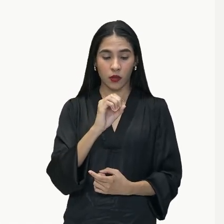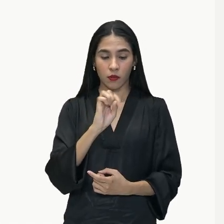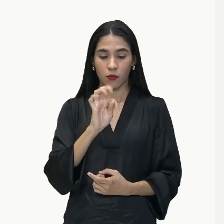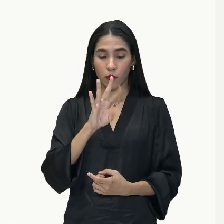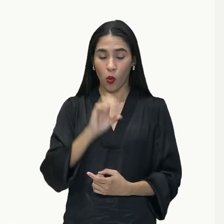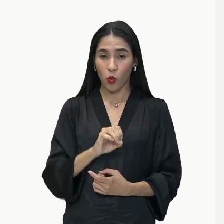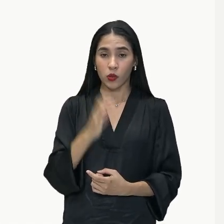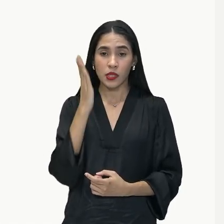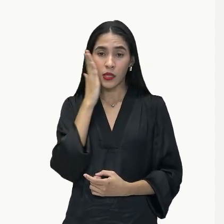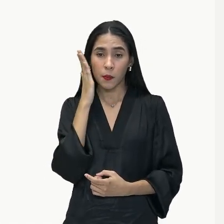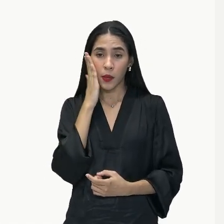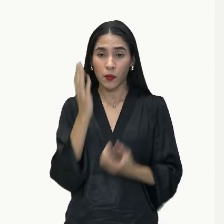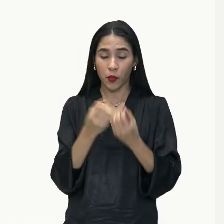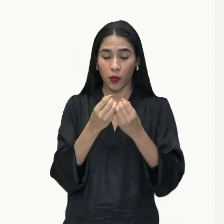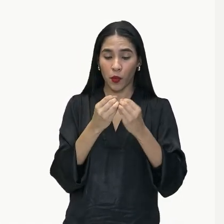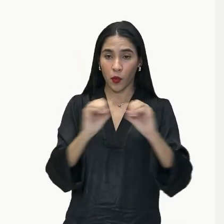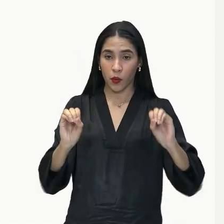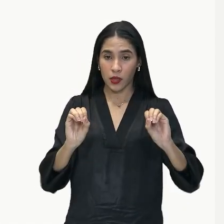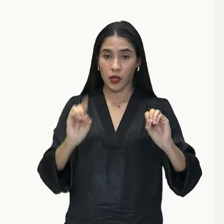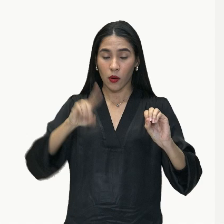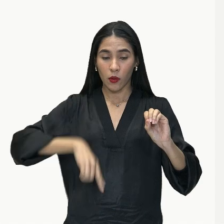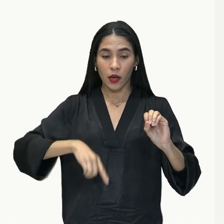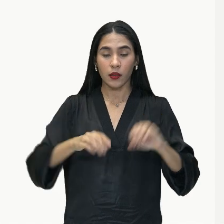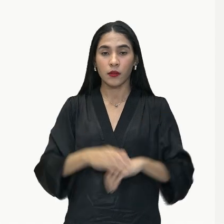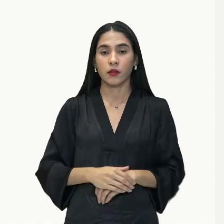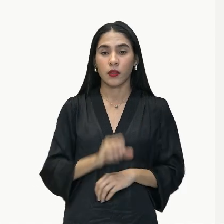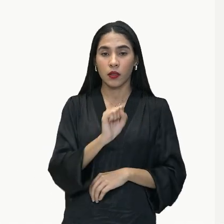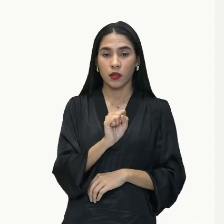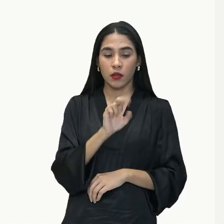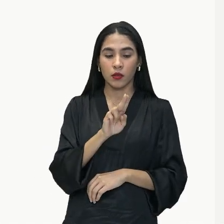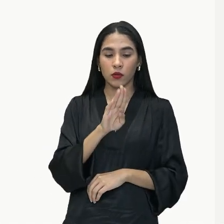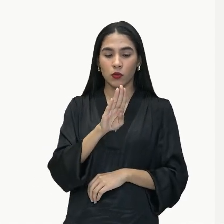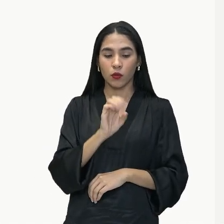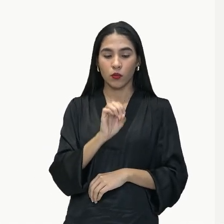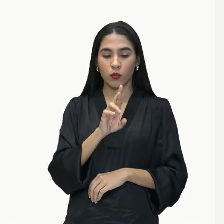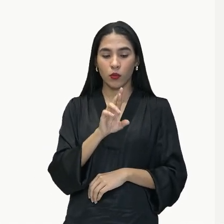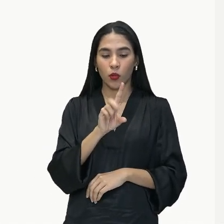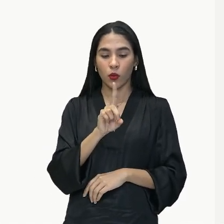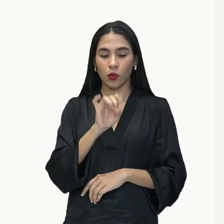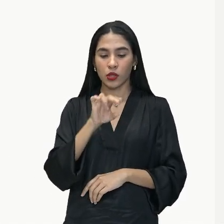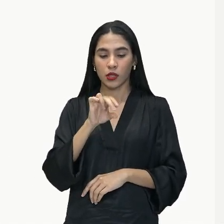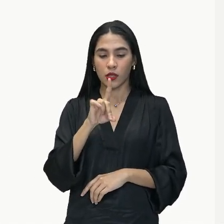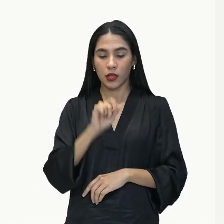oração aqui, é uma oração subordinada, substantiva,